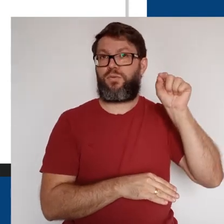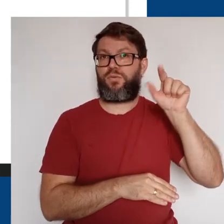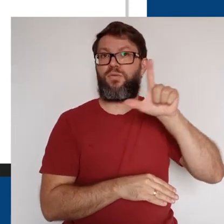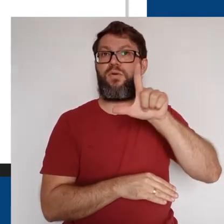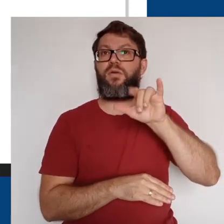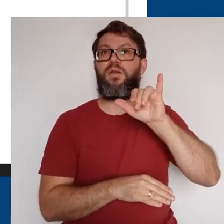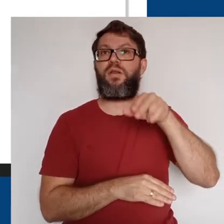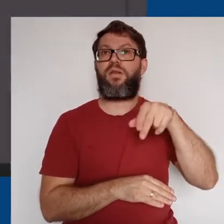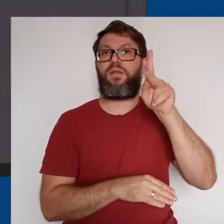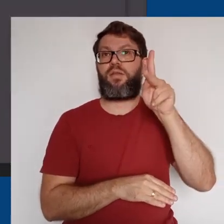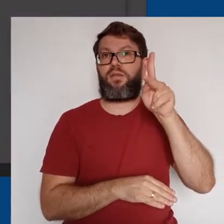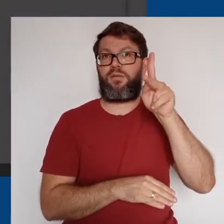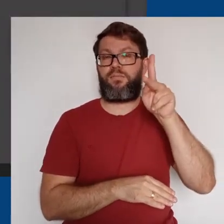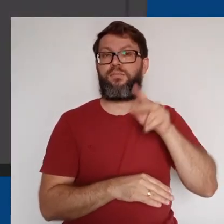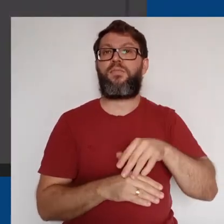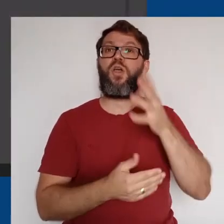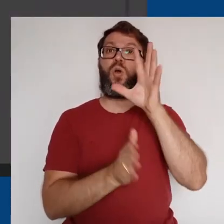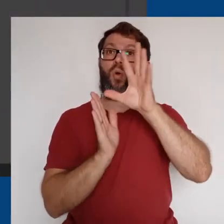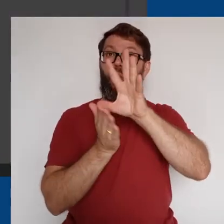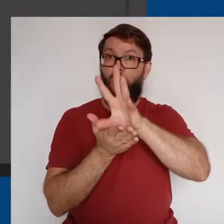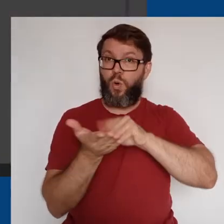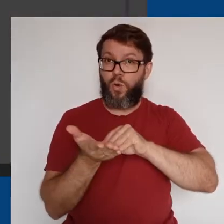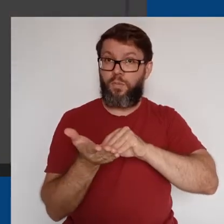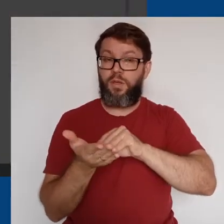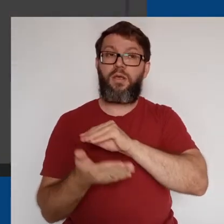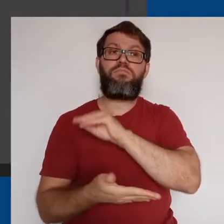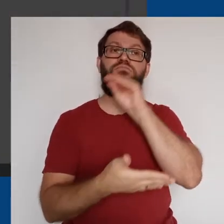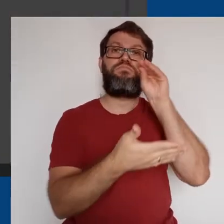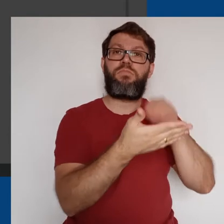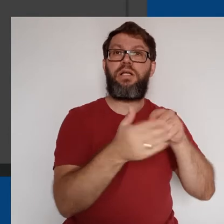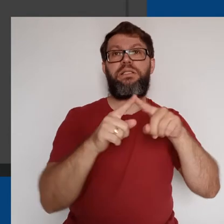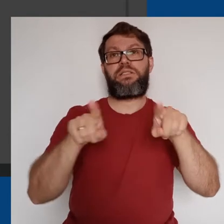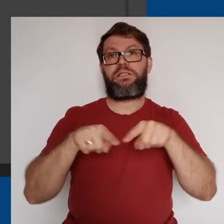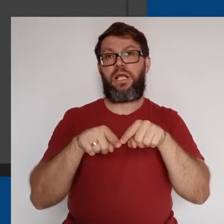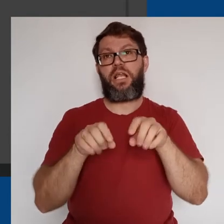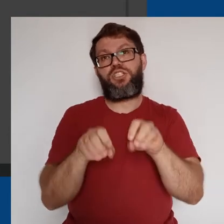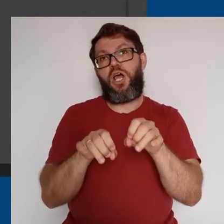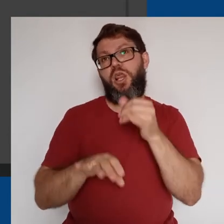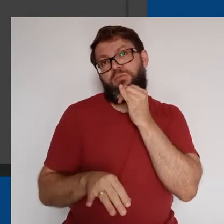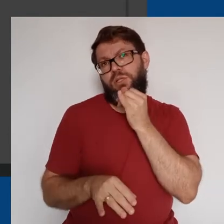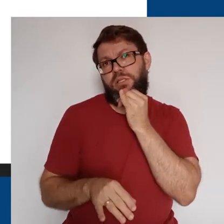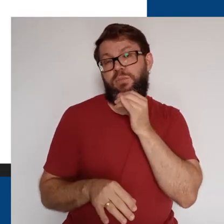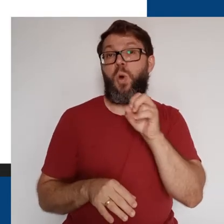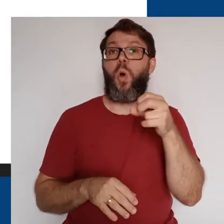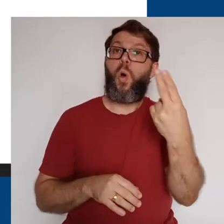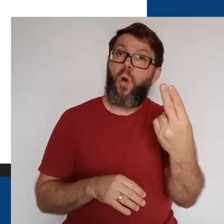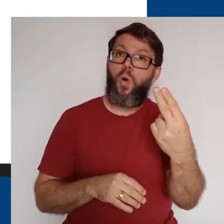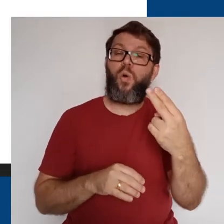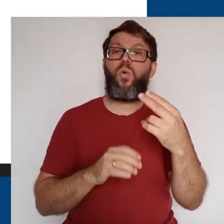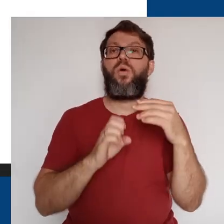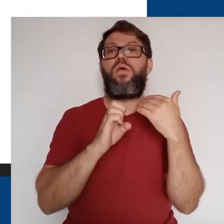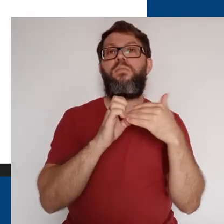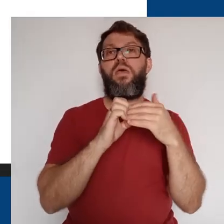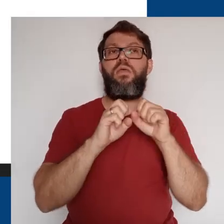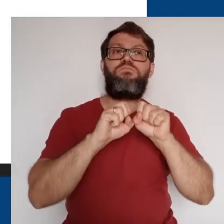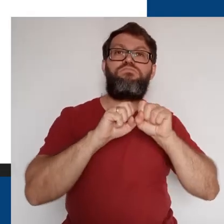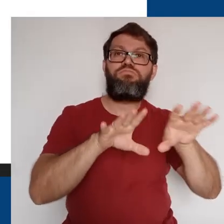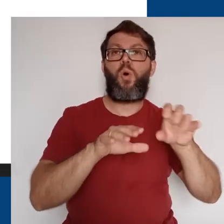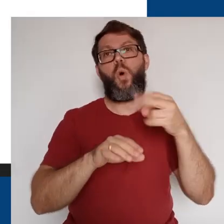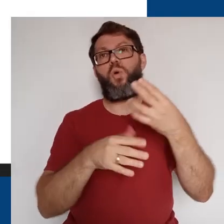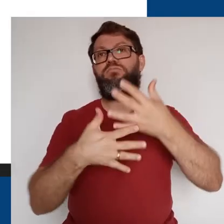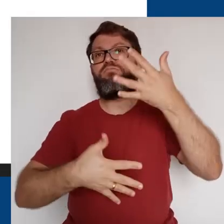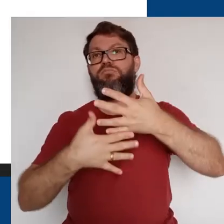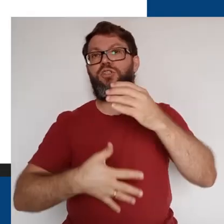ícone, Link. Copie e cole o link na sua sala de aula, por exemplo, ou envie